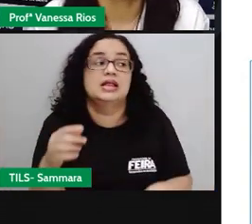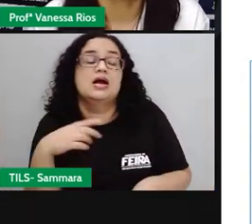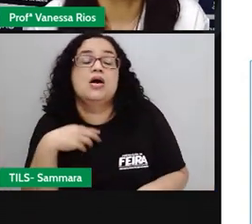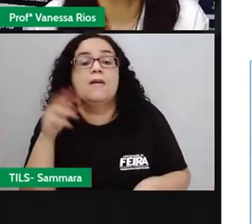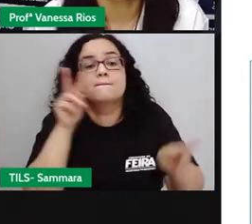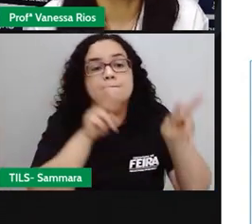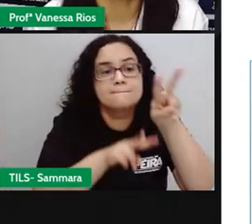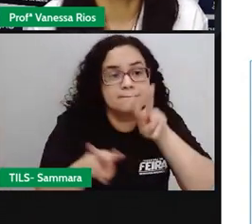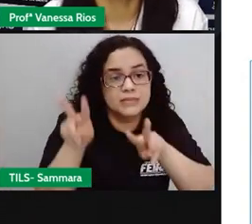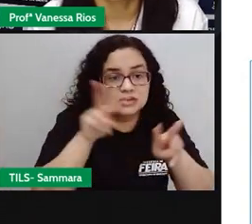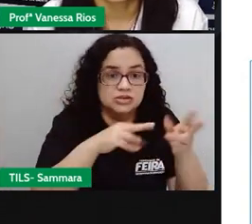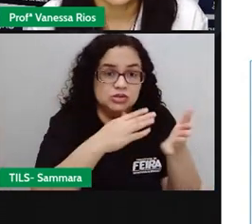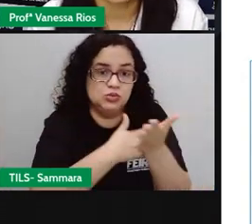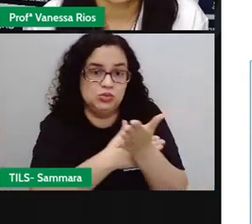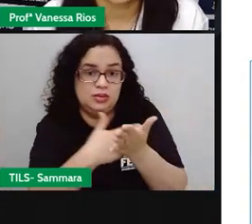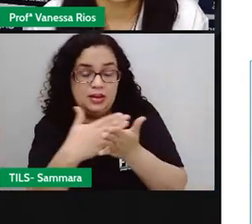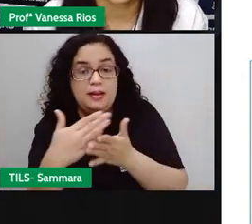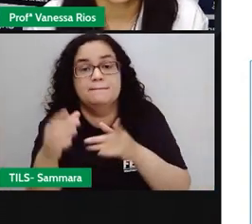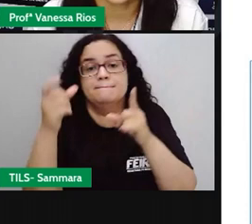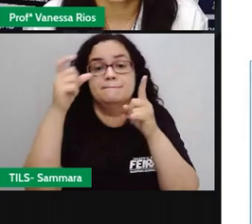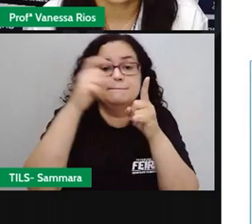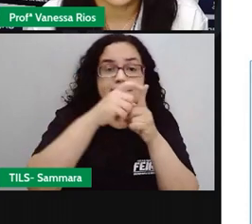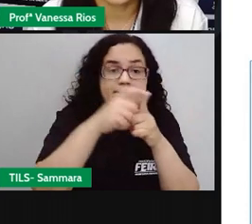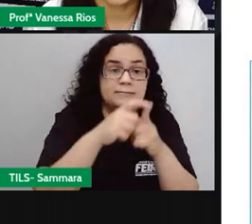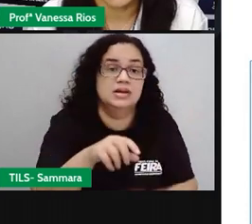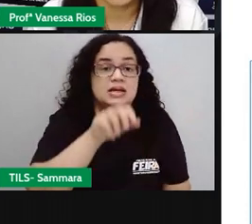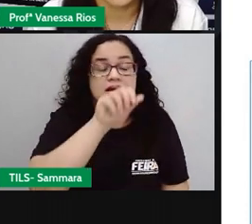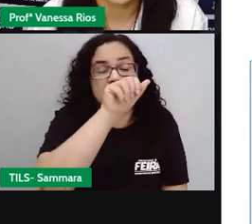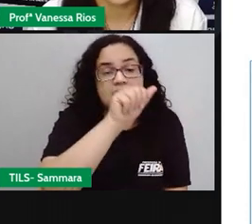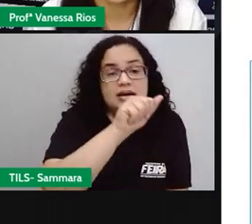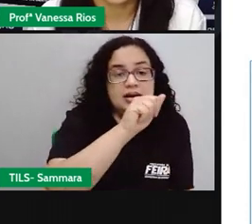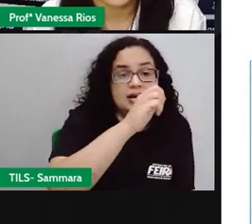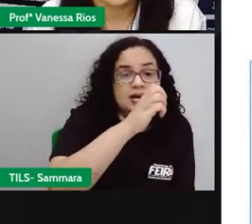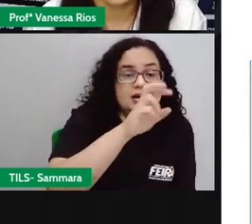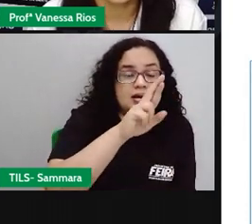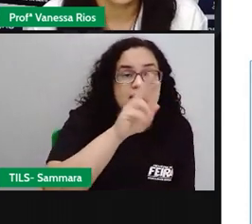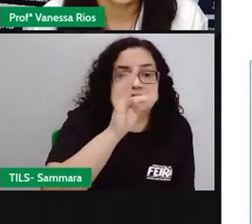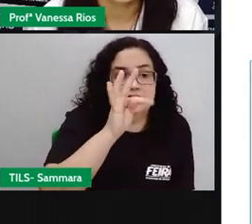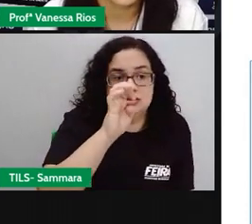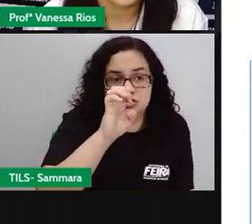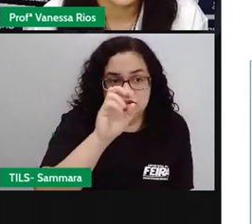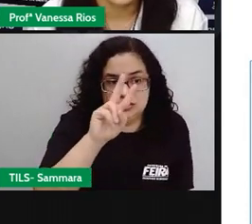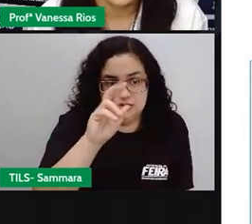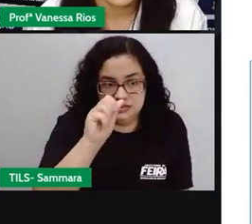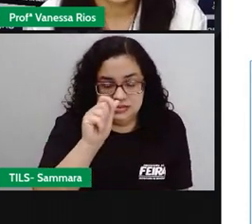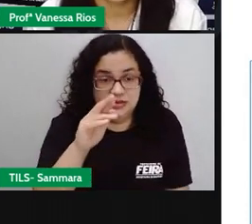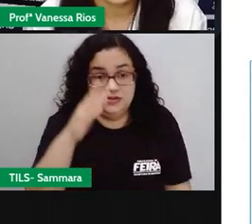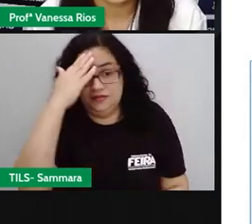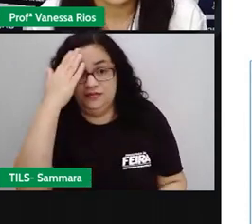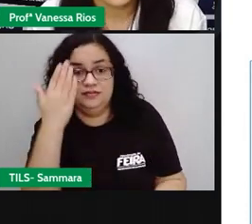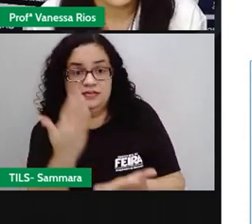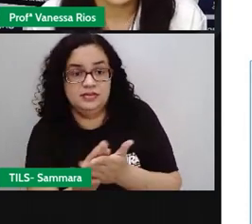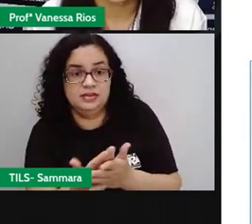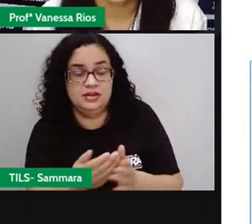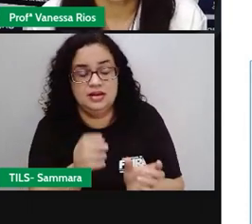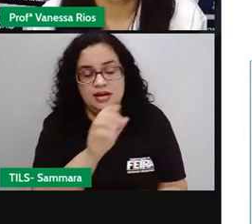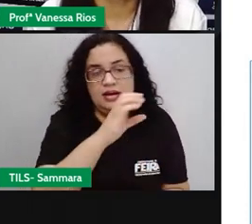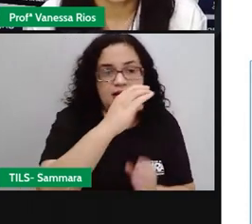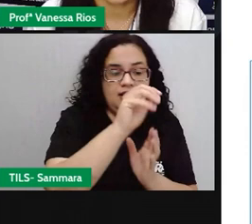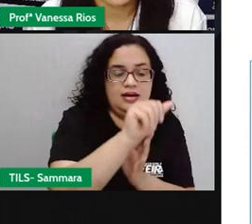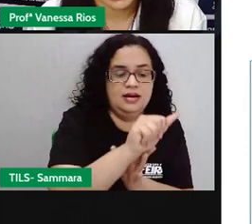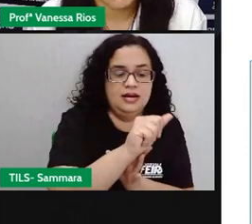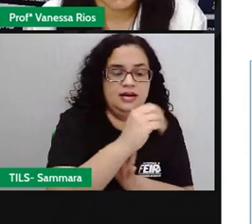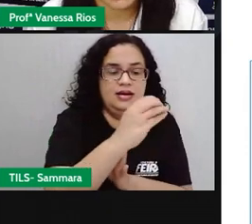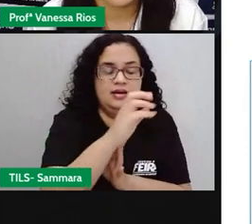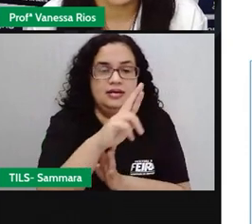observa o início aí ó da palavra acreditar do verbo acreditar. Então até a letra T ela fica